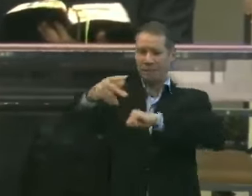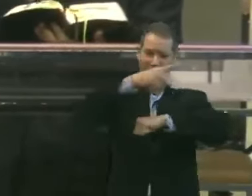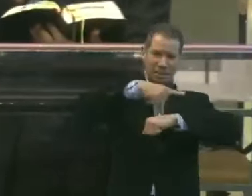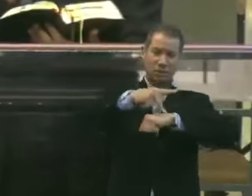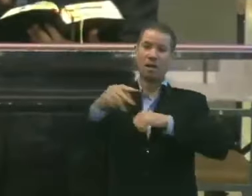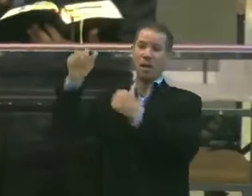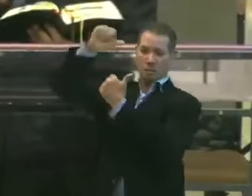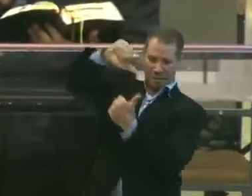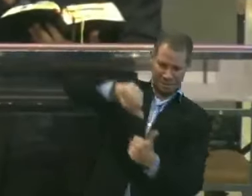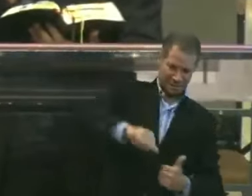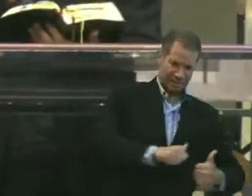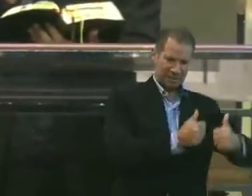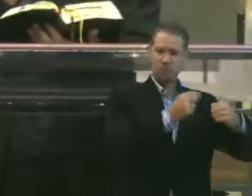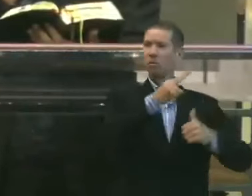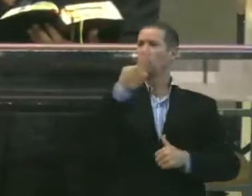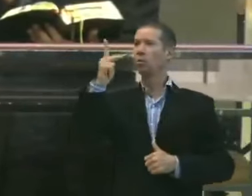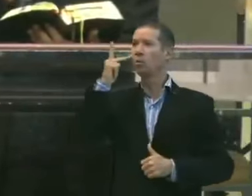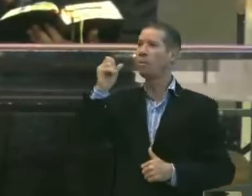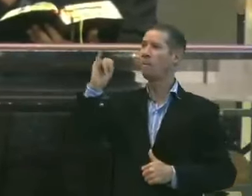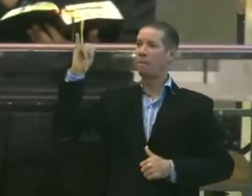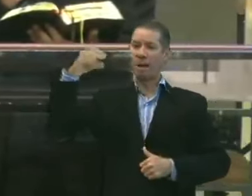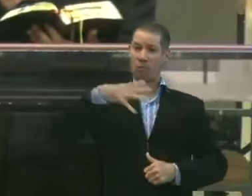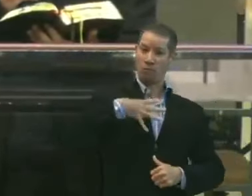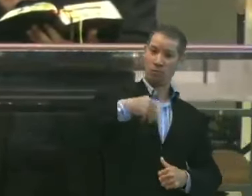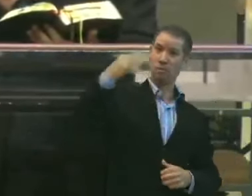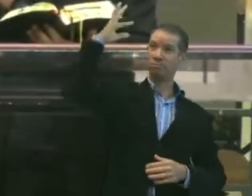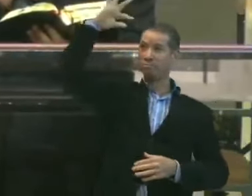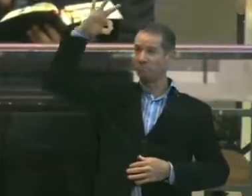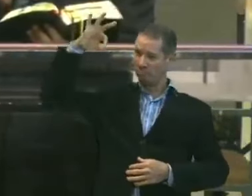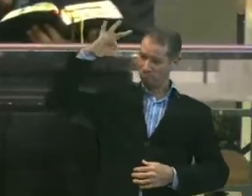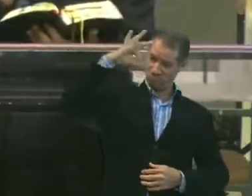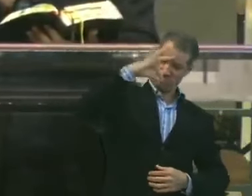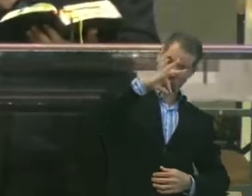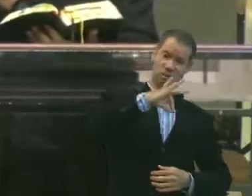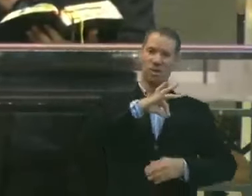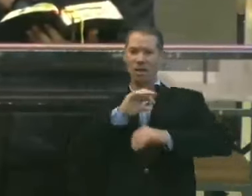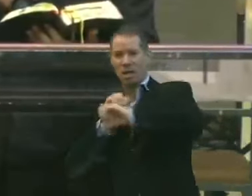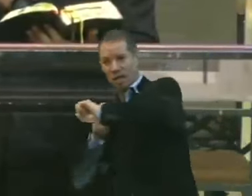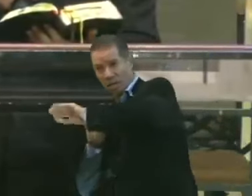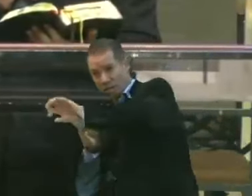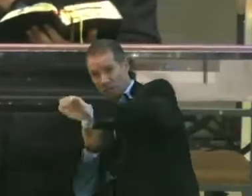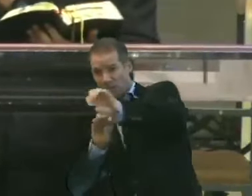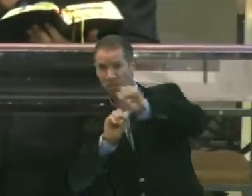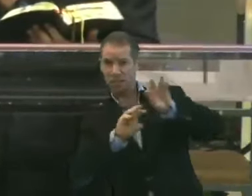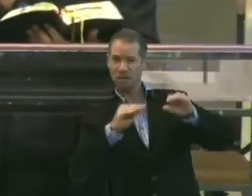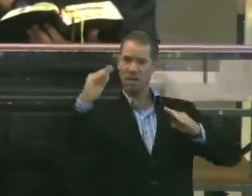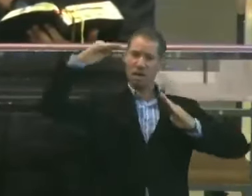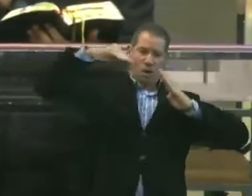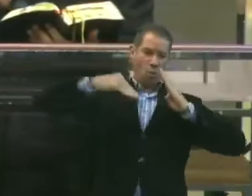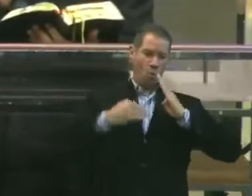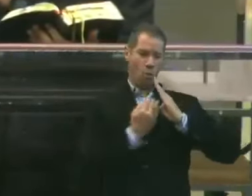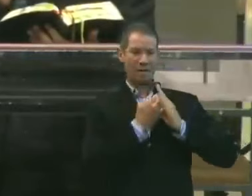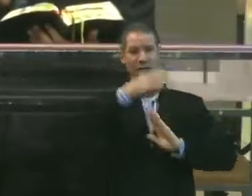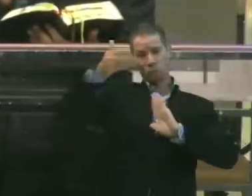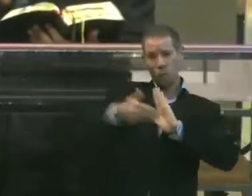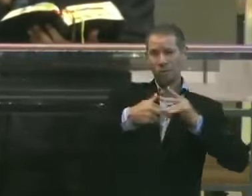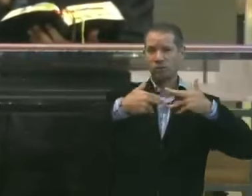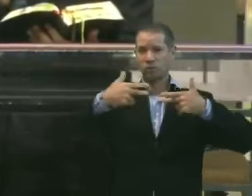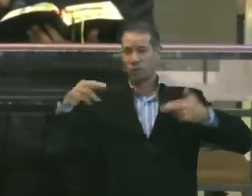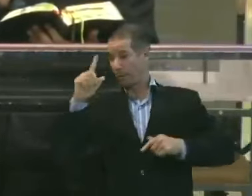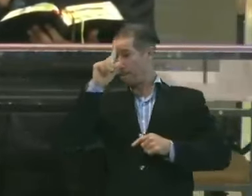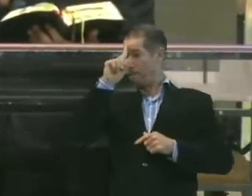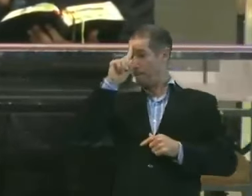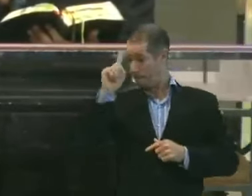batizando-os em nome do Pai, do Filho e do Espírito Santo. Ensinando-os a guardar todas as coisas que tenho